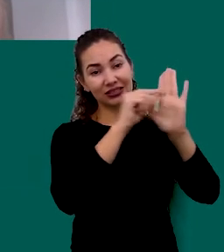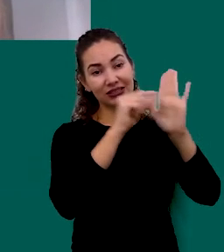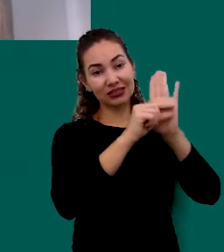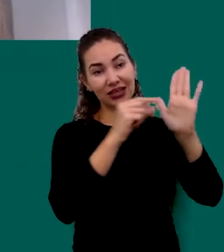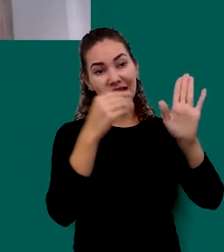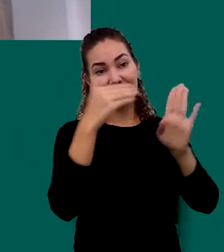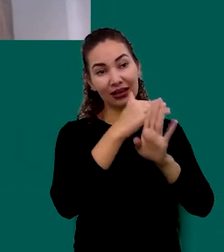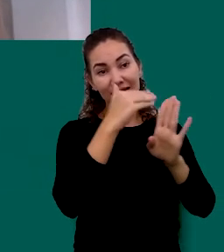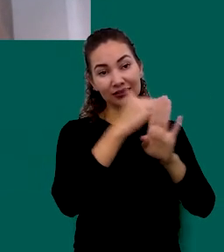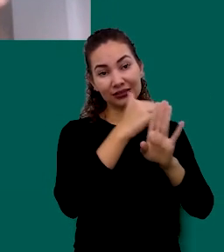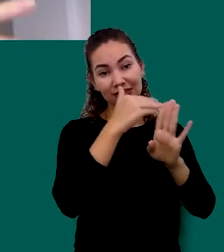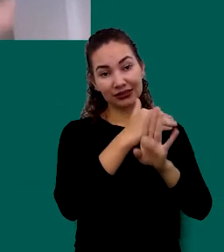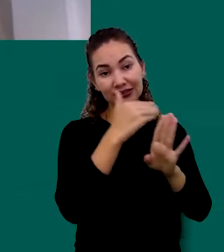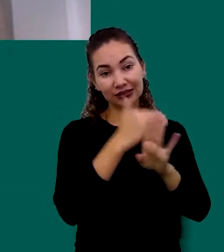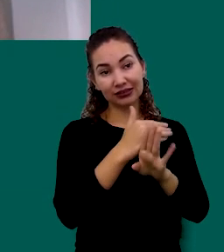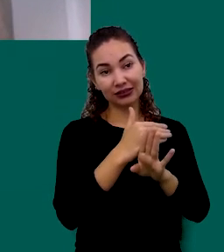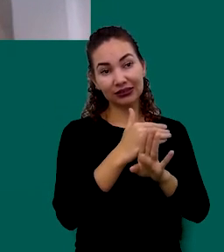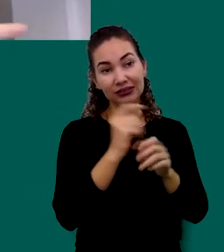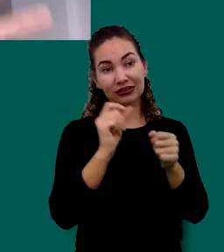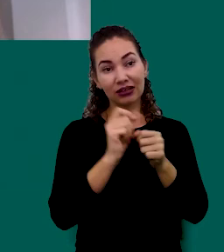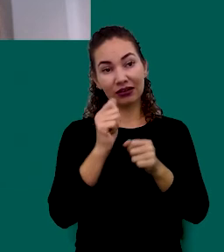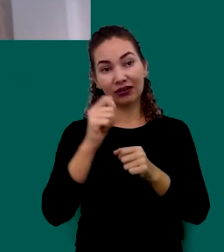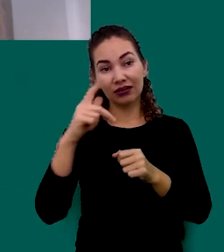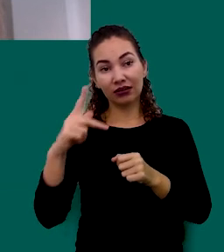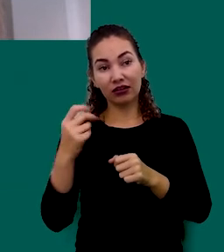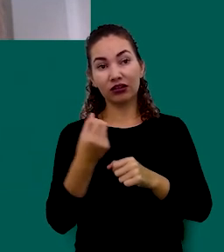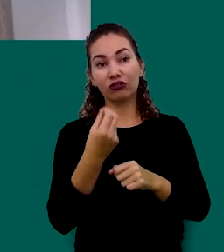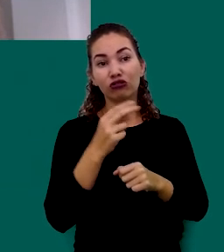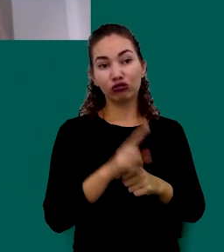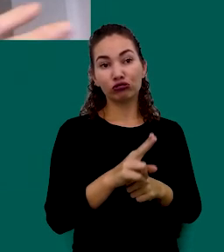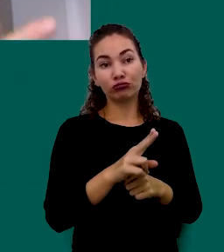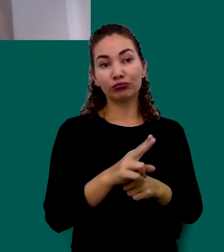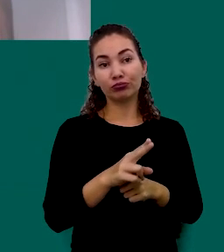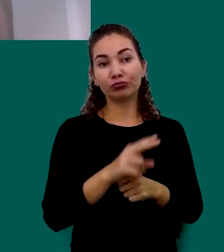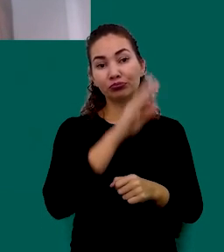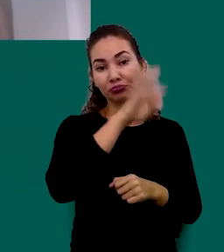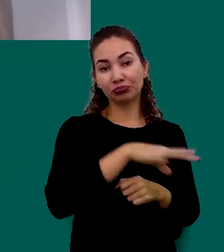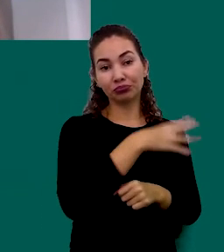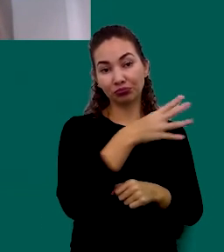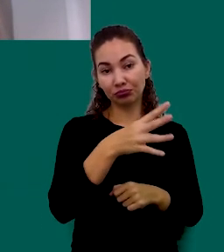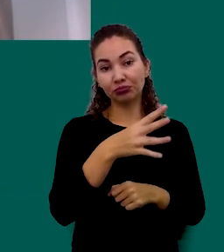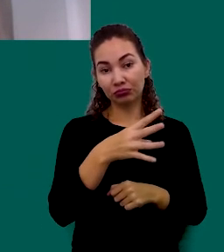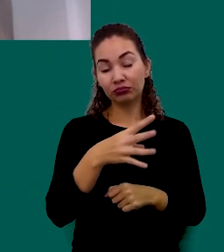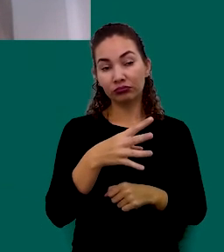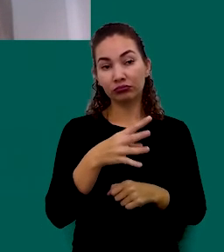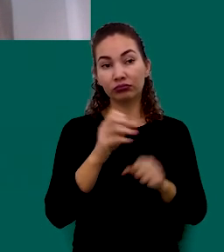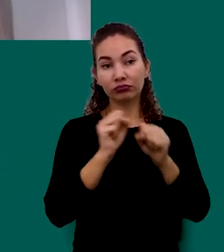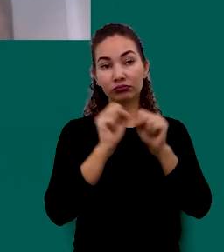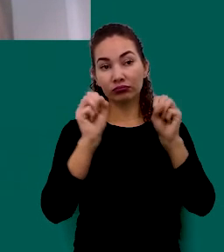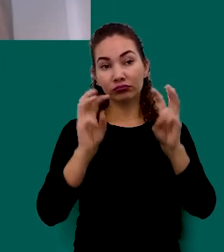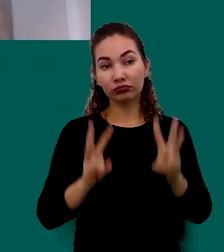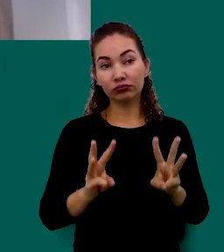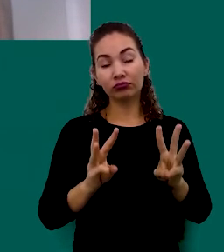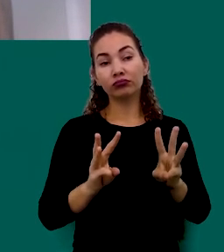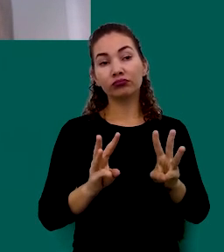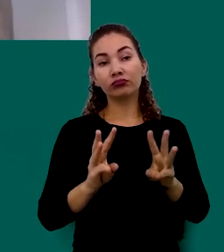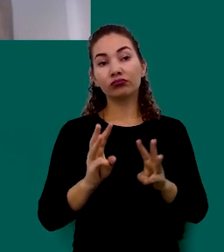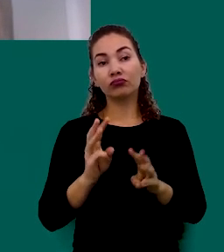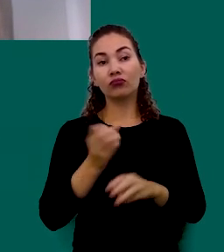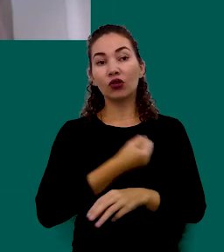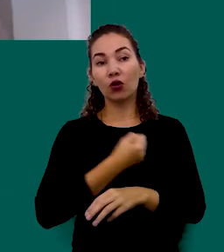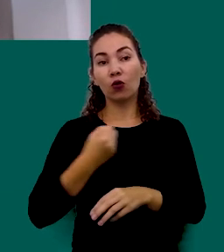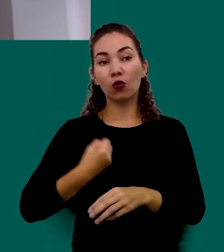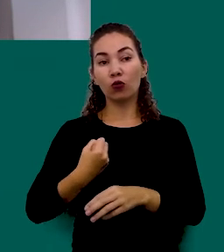Entradas Que Eu Faço Num Aplicativo Ou Num Software Ou Numa Planilha O Número De Entradas De